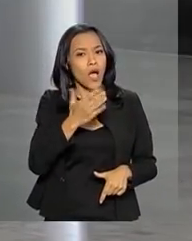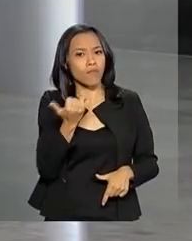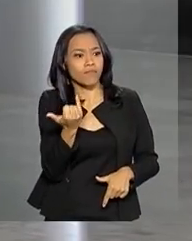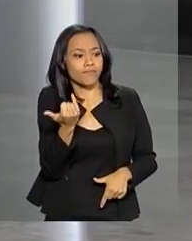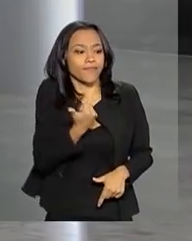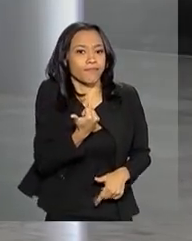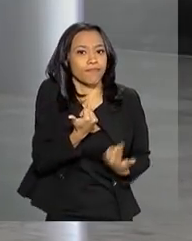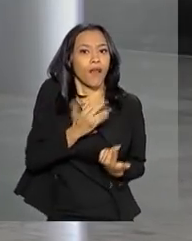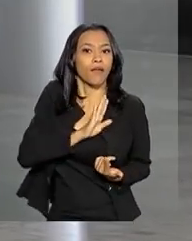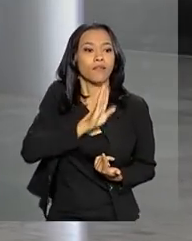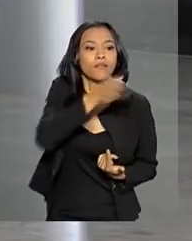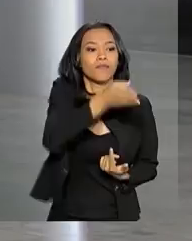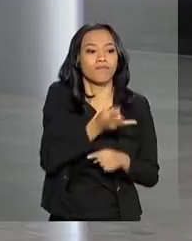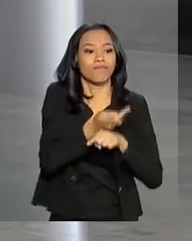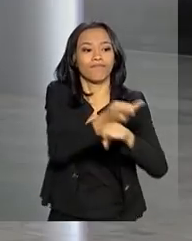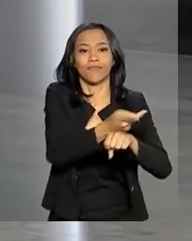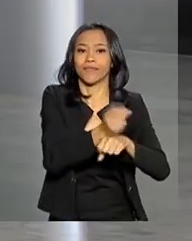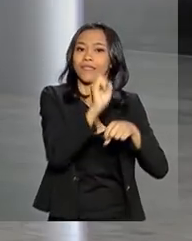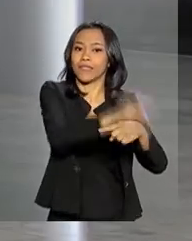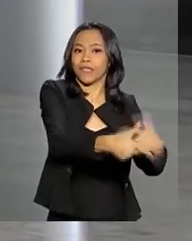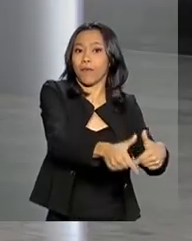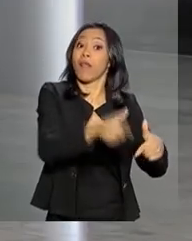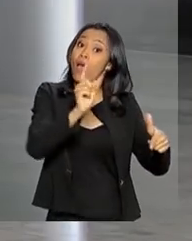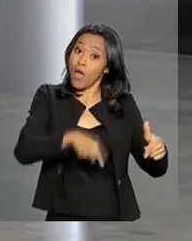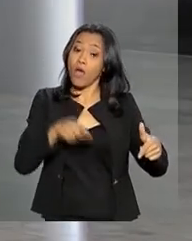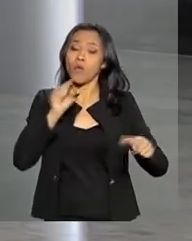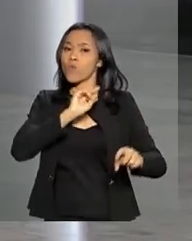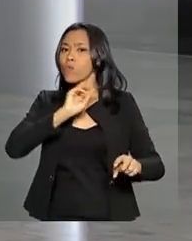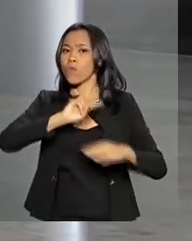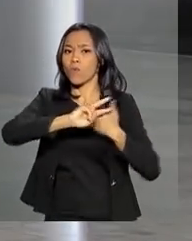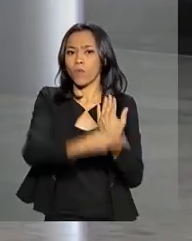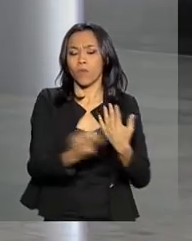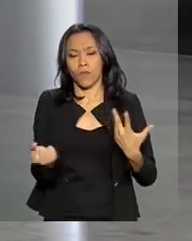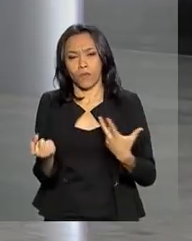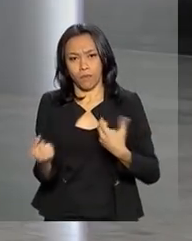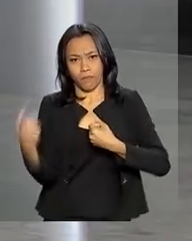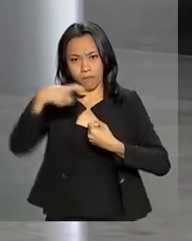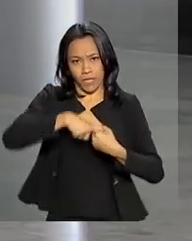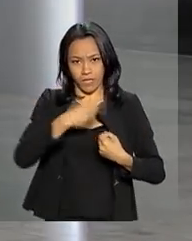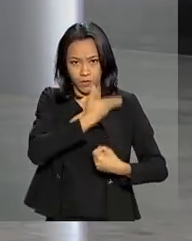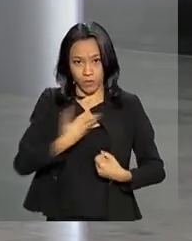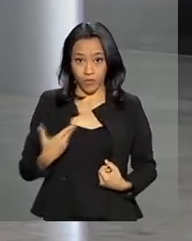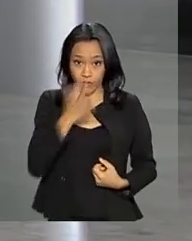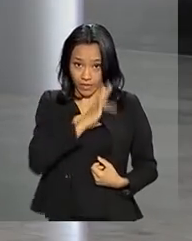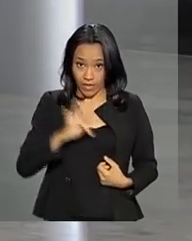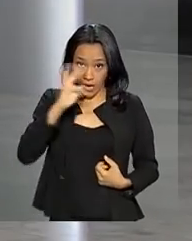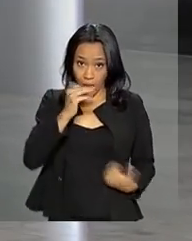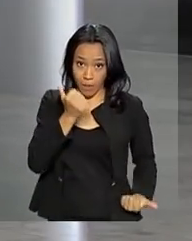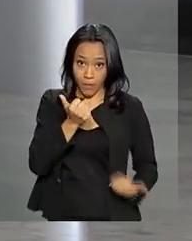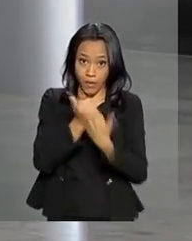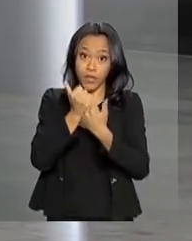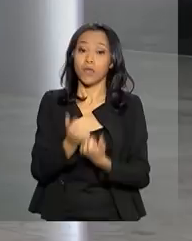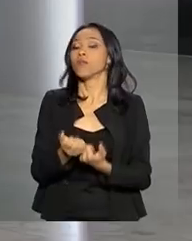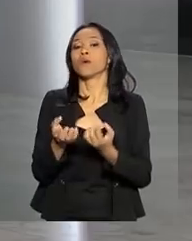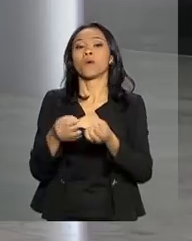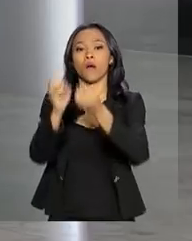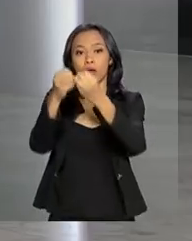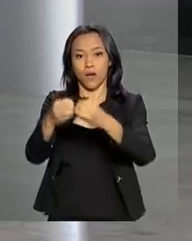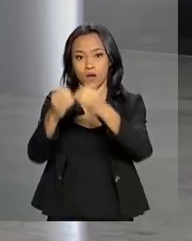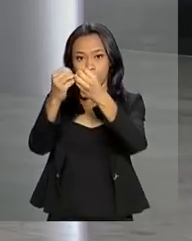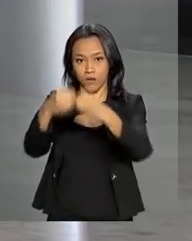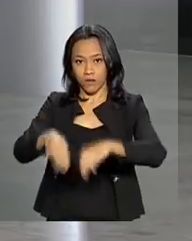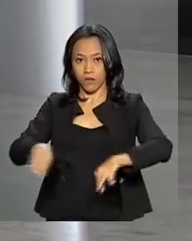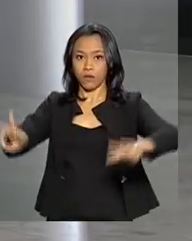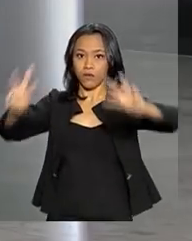fase da interiorização é resultado de uma parceria entre o governo federal, a Organização das Nações Unidas e a